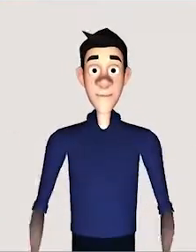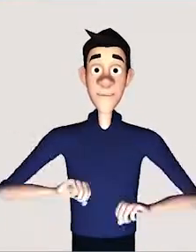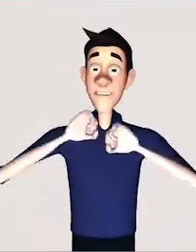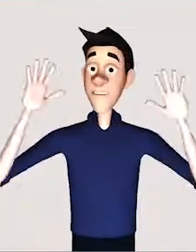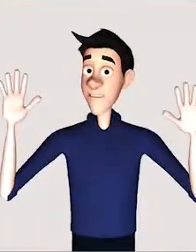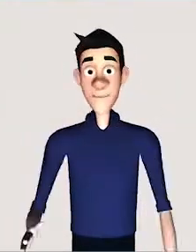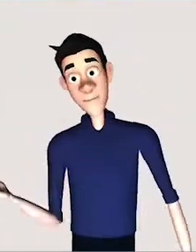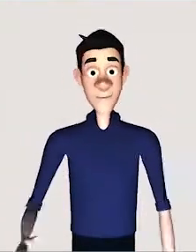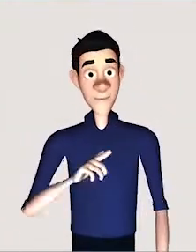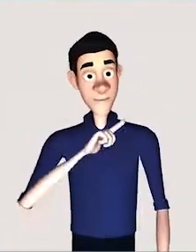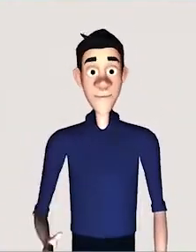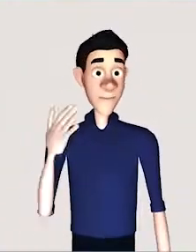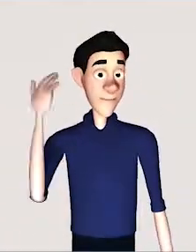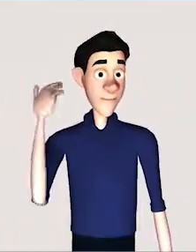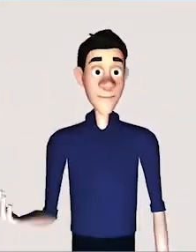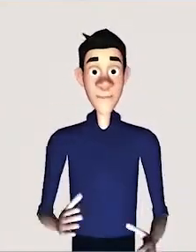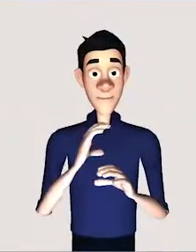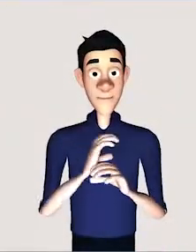visitado,